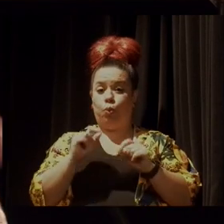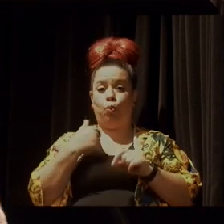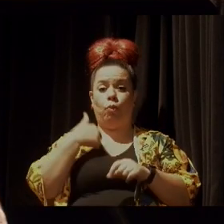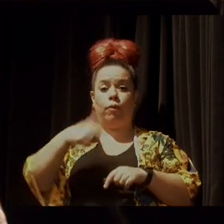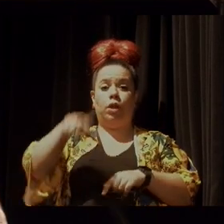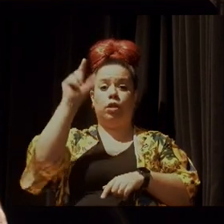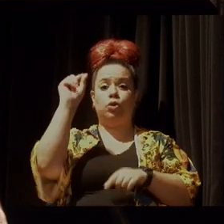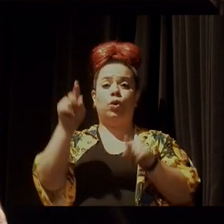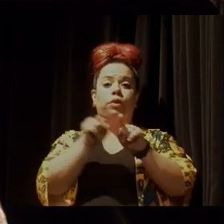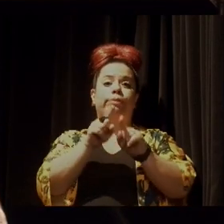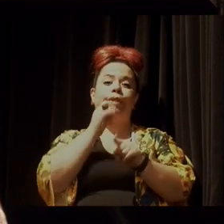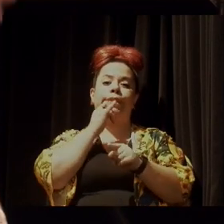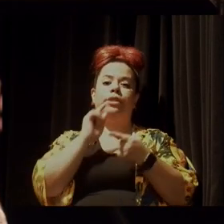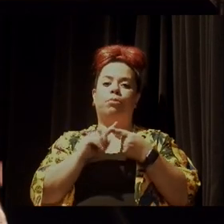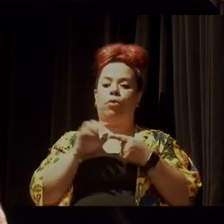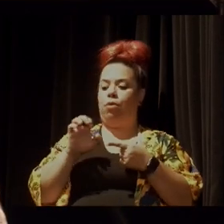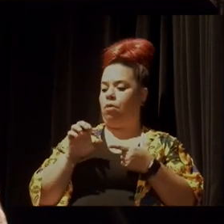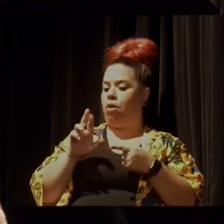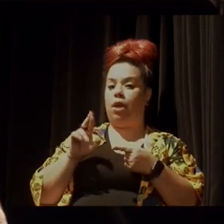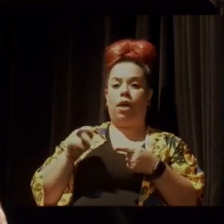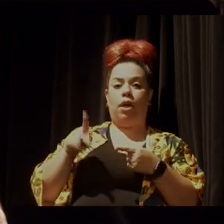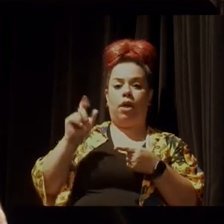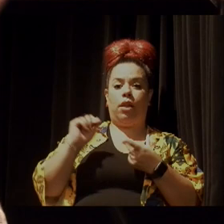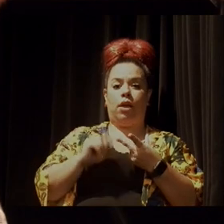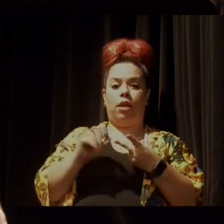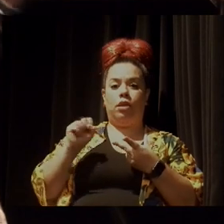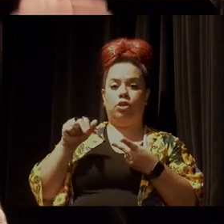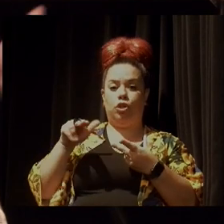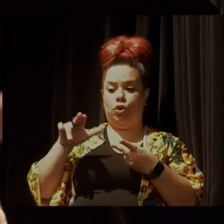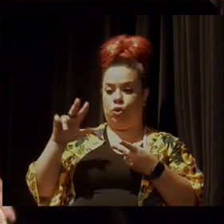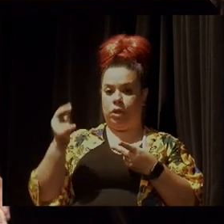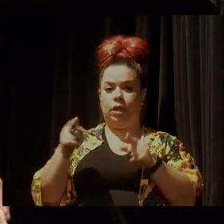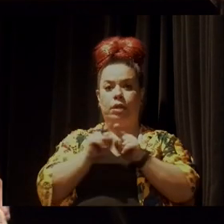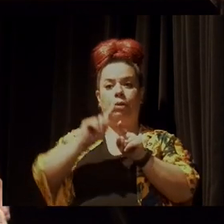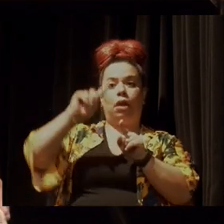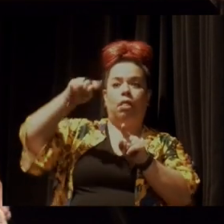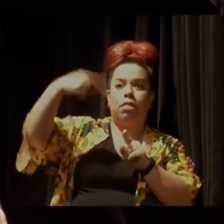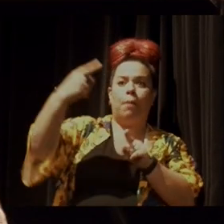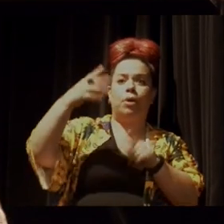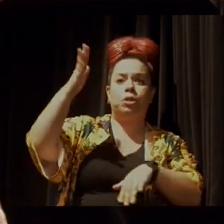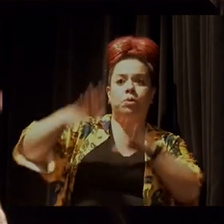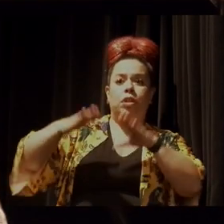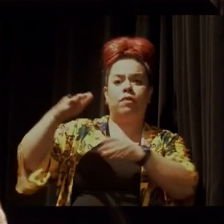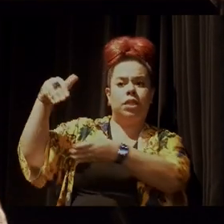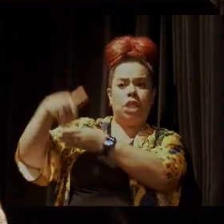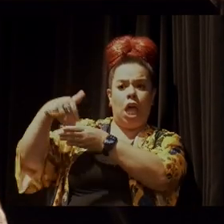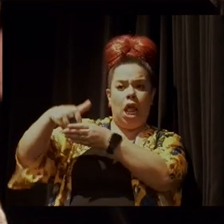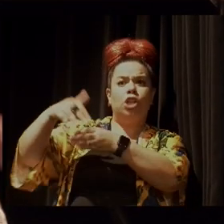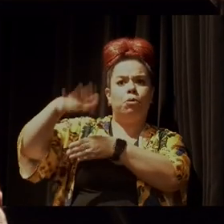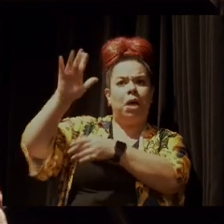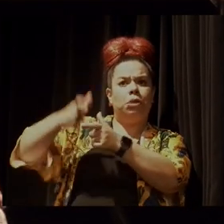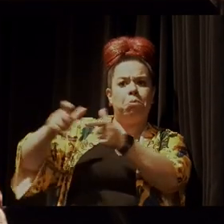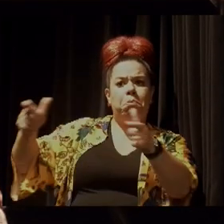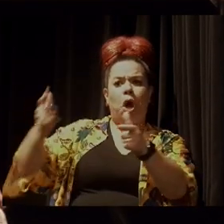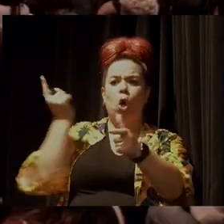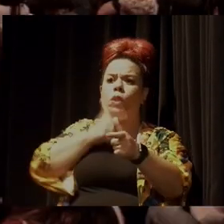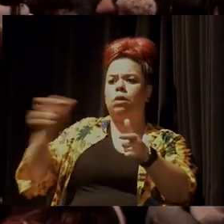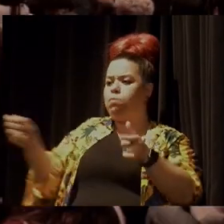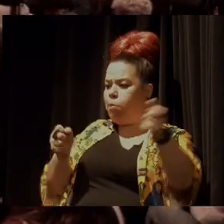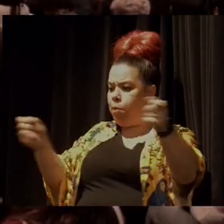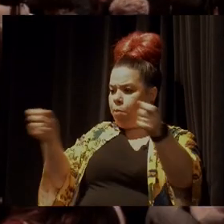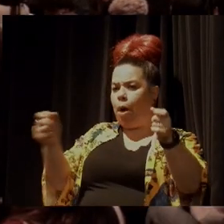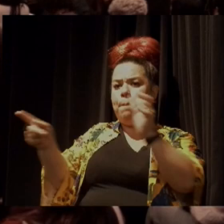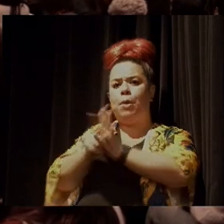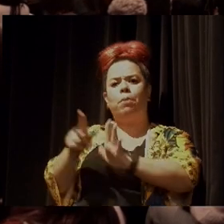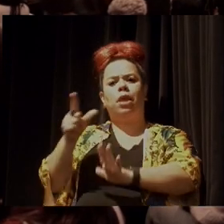quem elege Érica, quem elege Soninha, é capaz de, na próxima eleição, eleger muito mais, aumentar essa bancada do